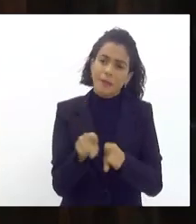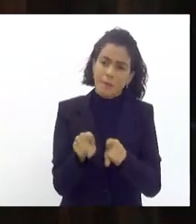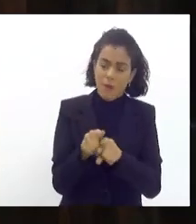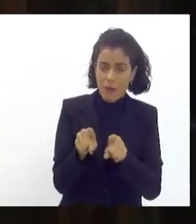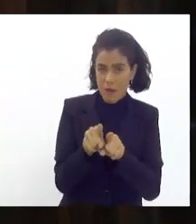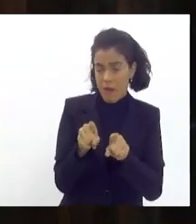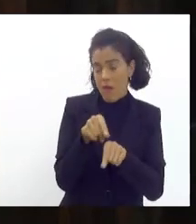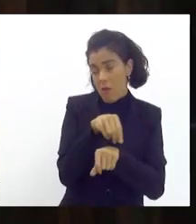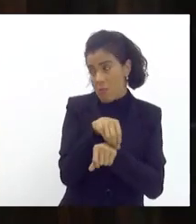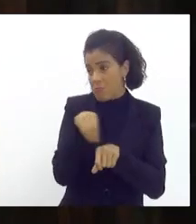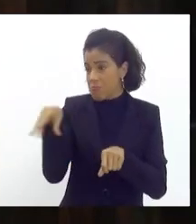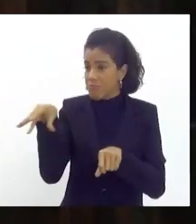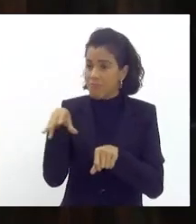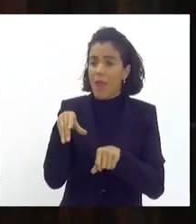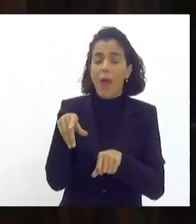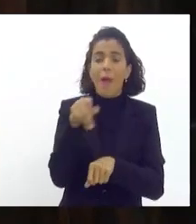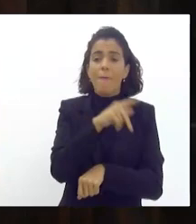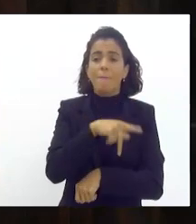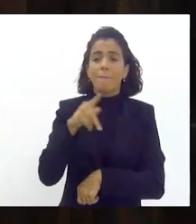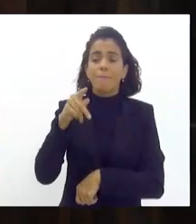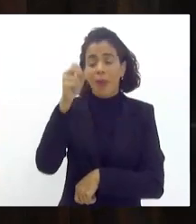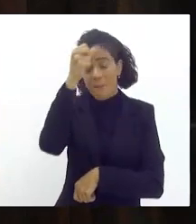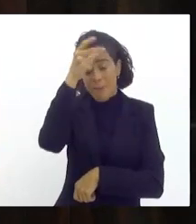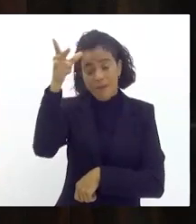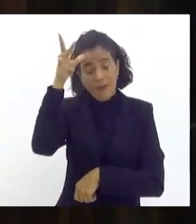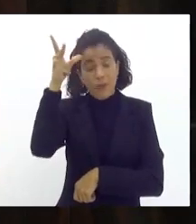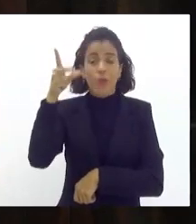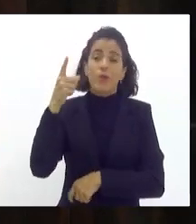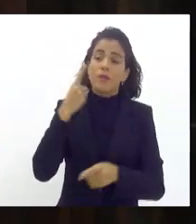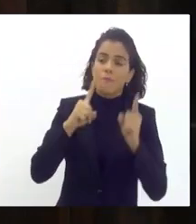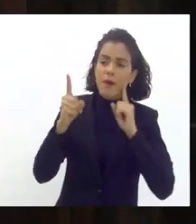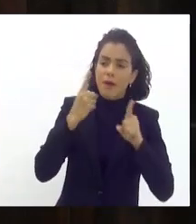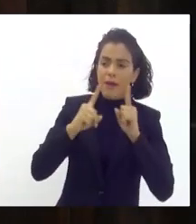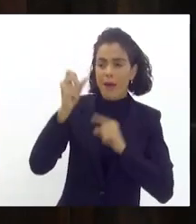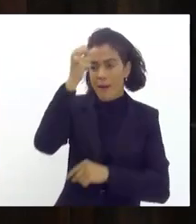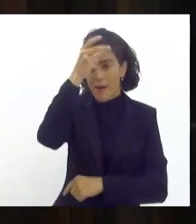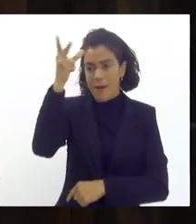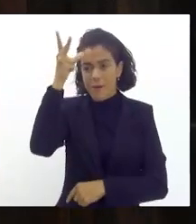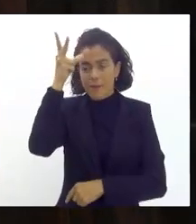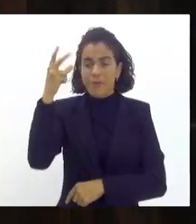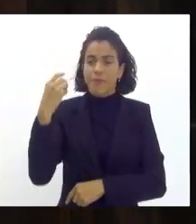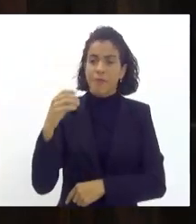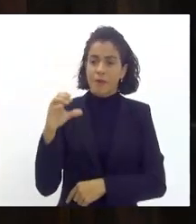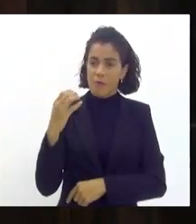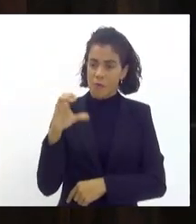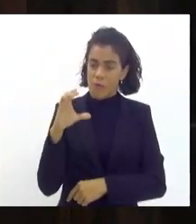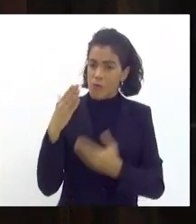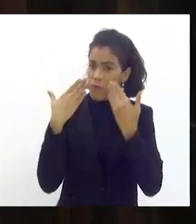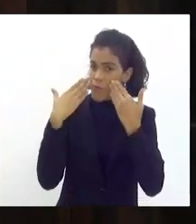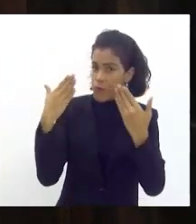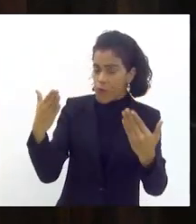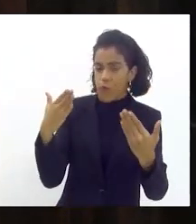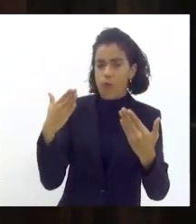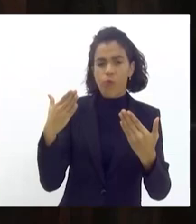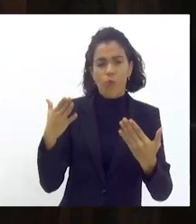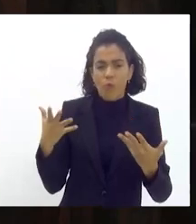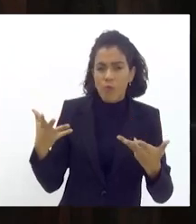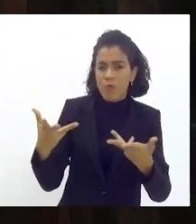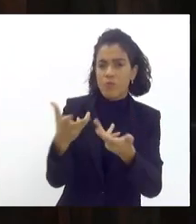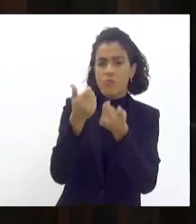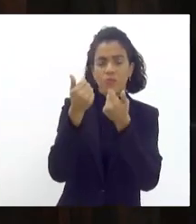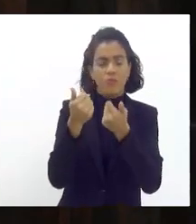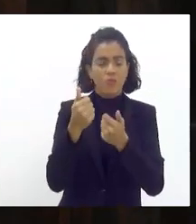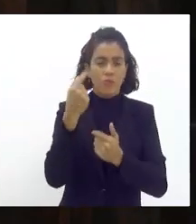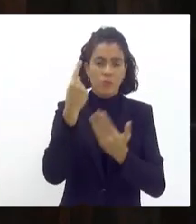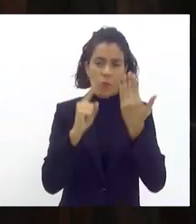estendo o parabéns da prefeitura de Niterói prefeitura de Maricá que tem demonstrado um grande apreço pelo carnaval